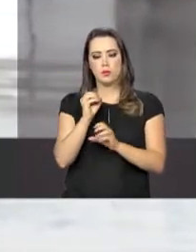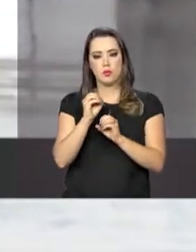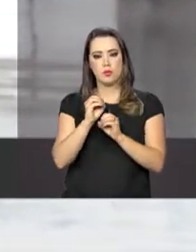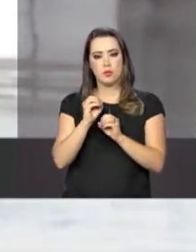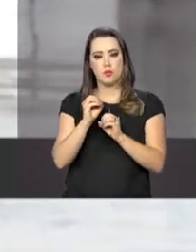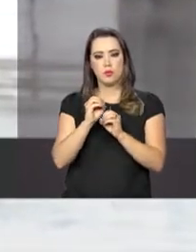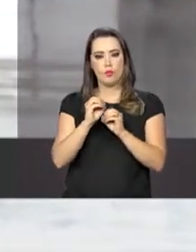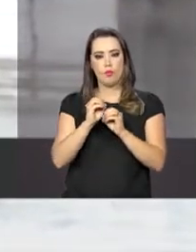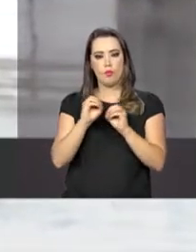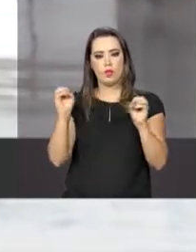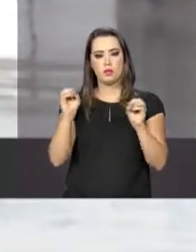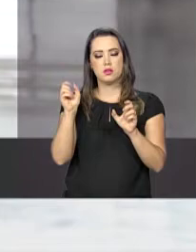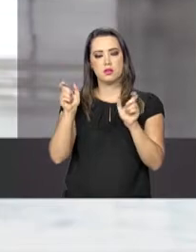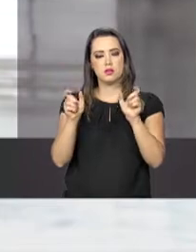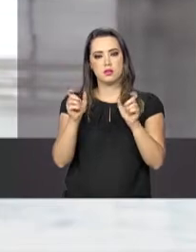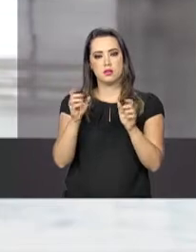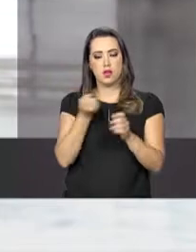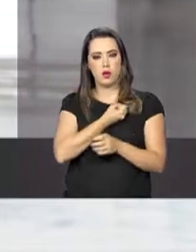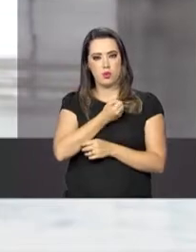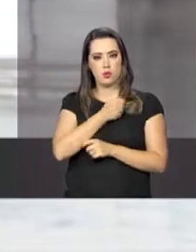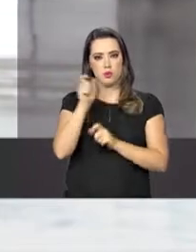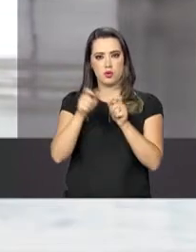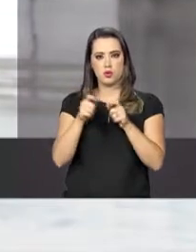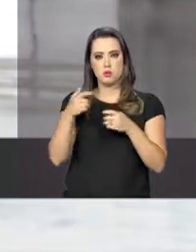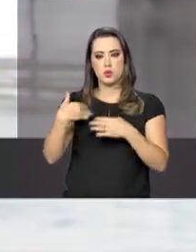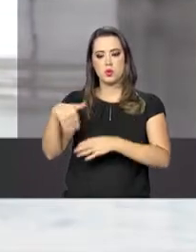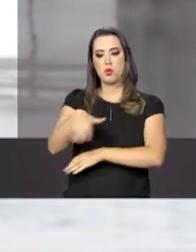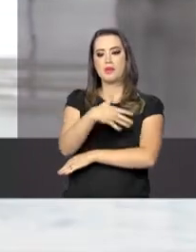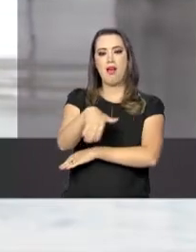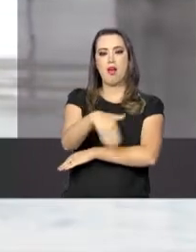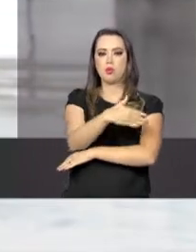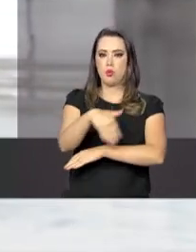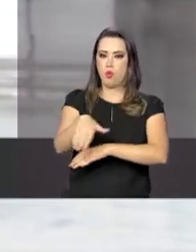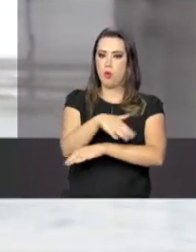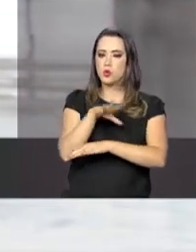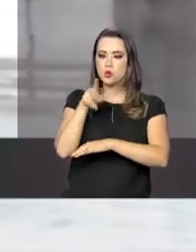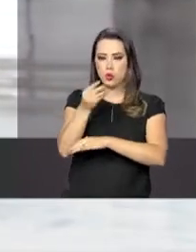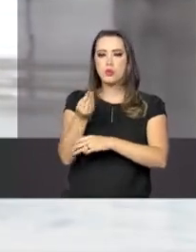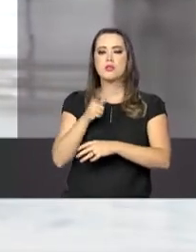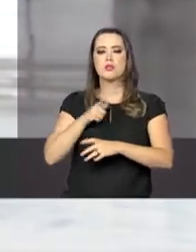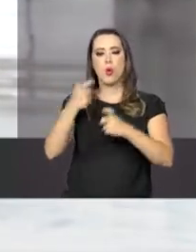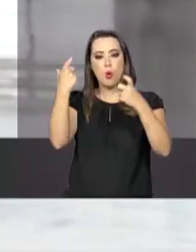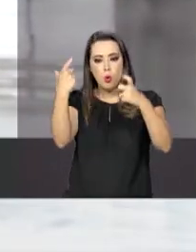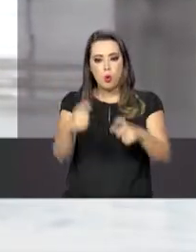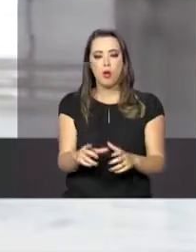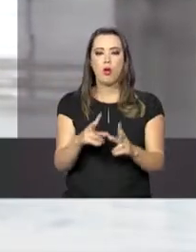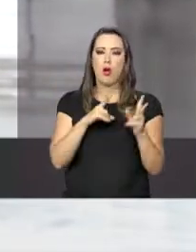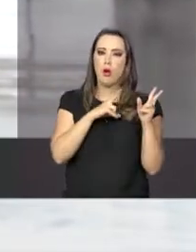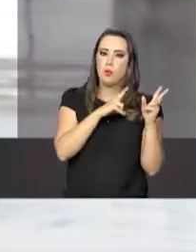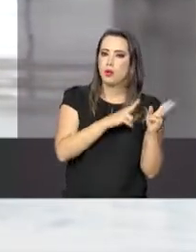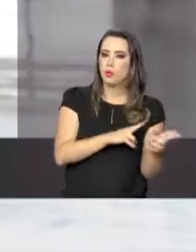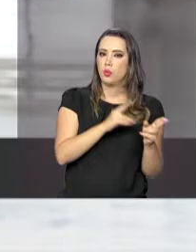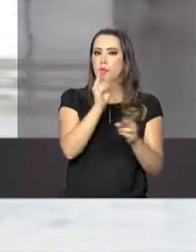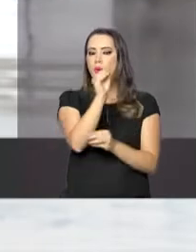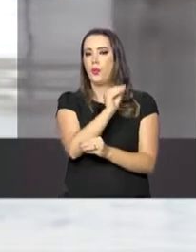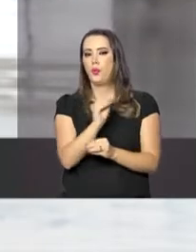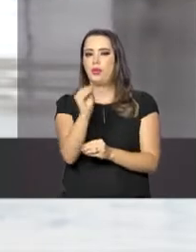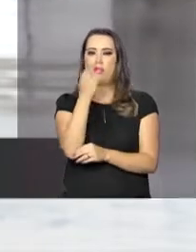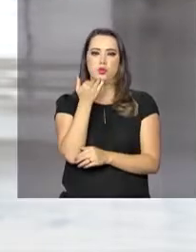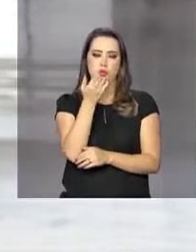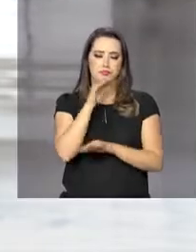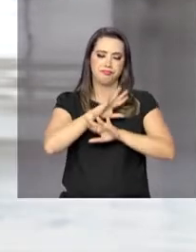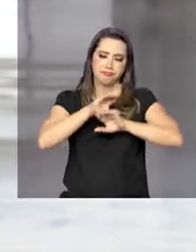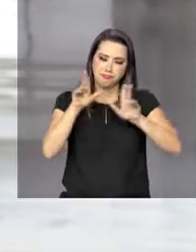isso, zerar o número de pessoas nas ruas para que todas possam ser acolhidas e ter o mínimo de atendimento,